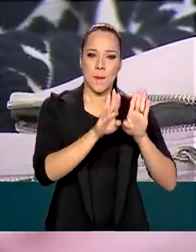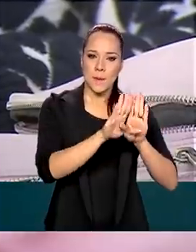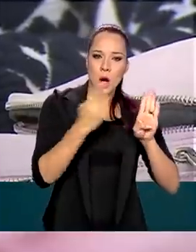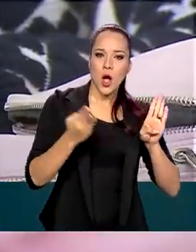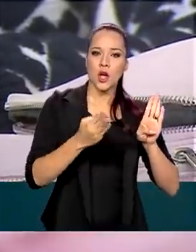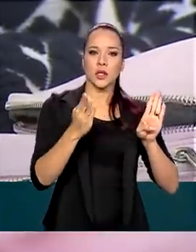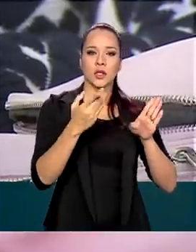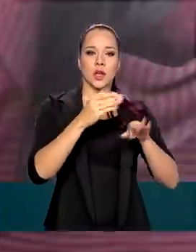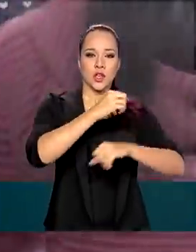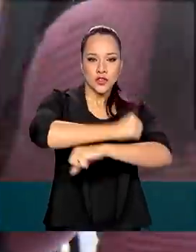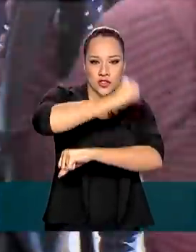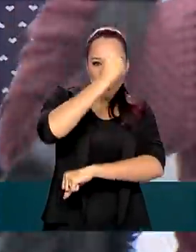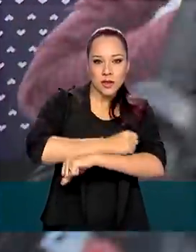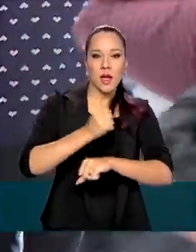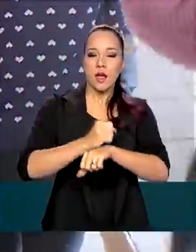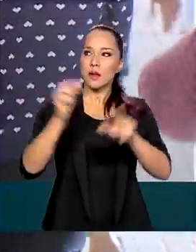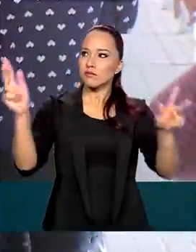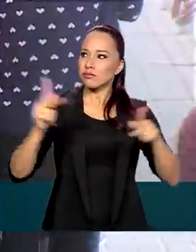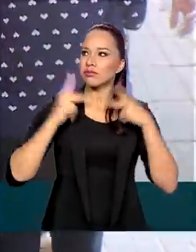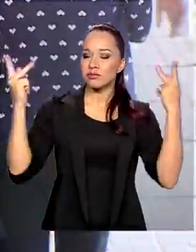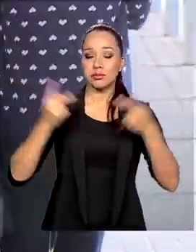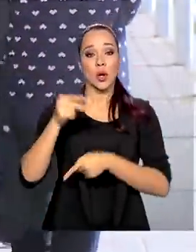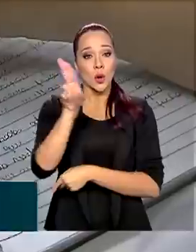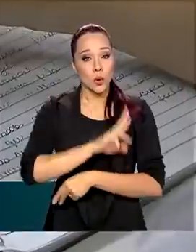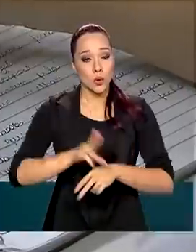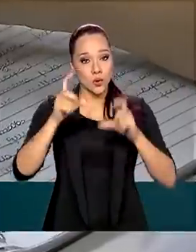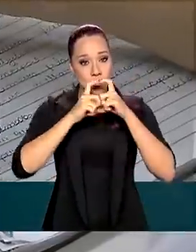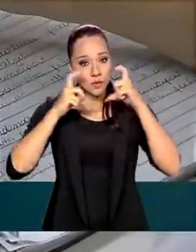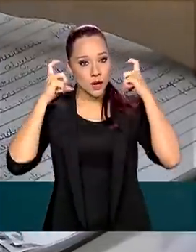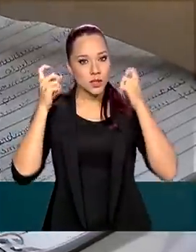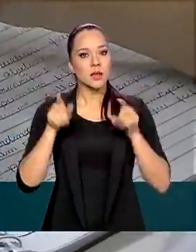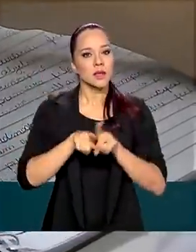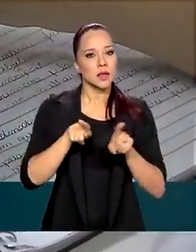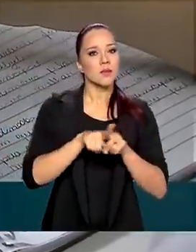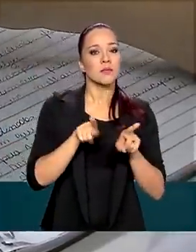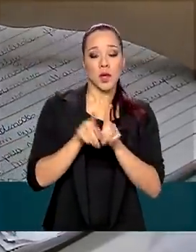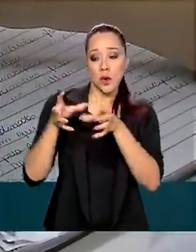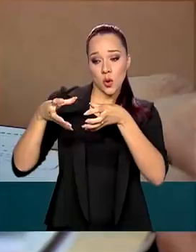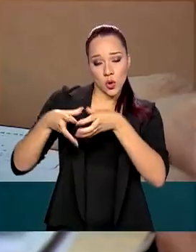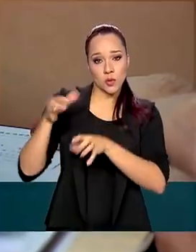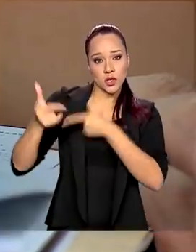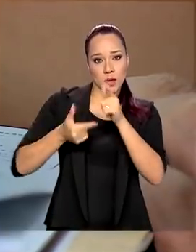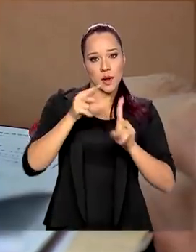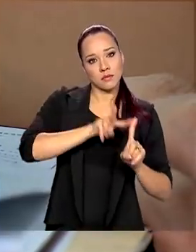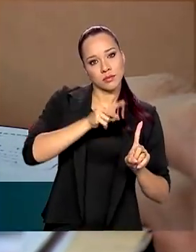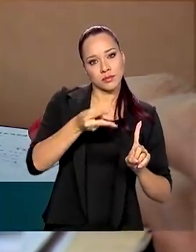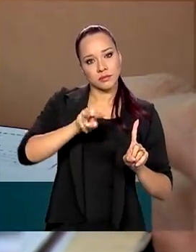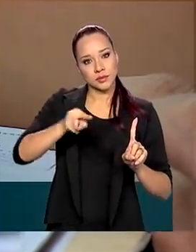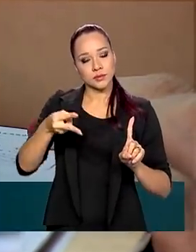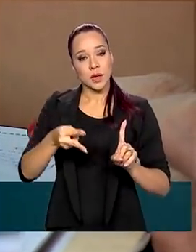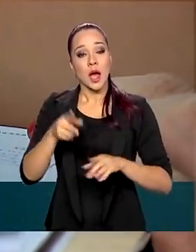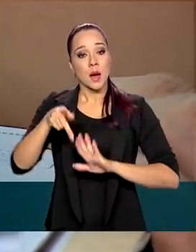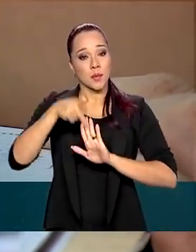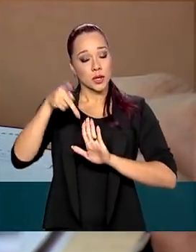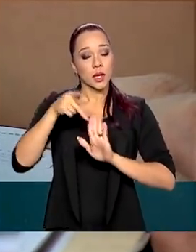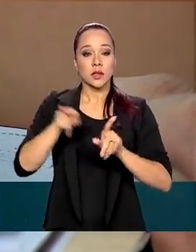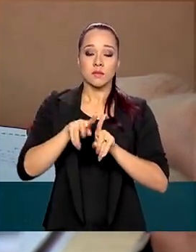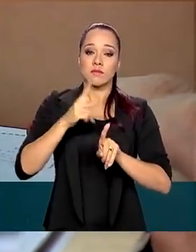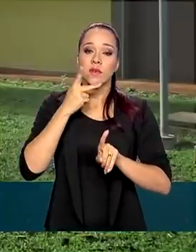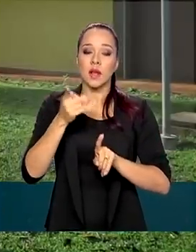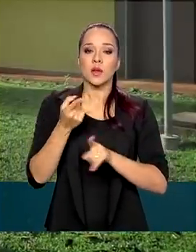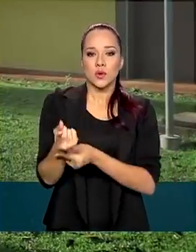para manter os ambientes arejados, uso de máscaras e também o escalonamento de equipes. A portaria também estabelece que os recursos